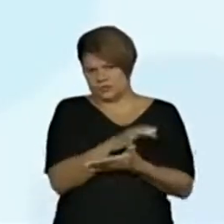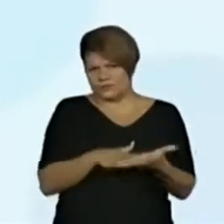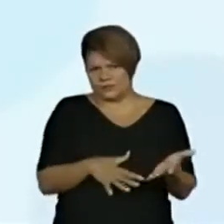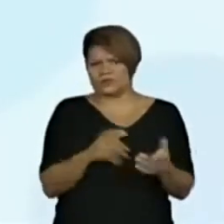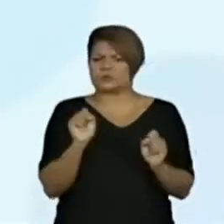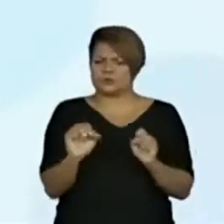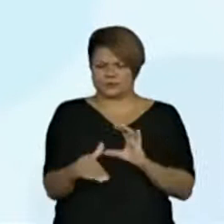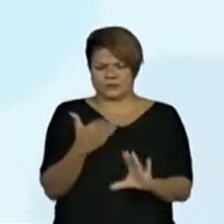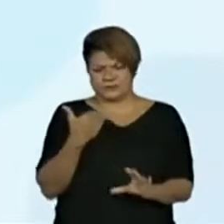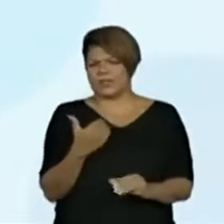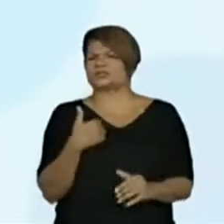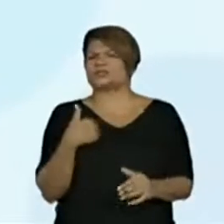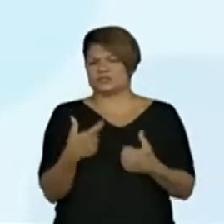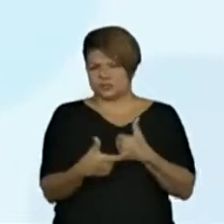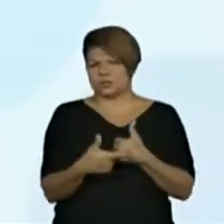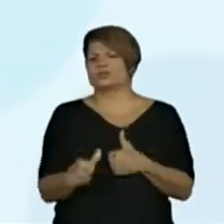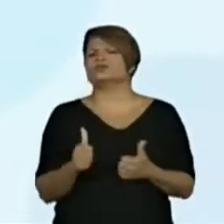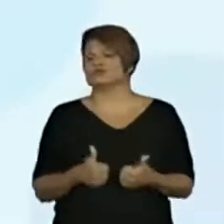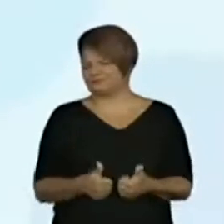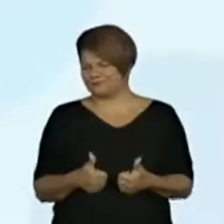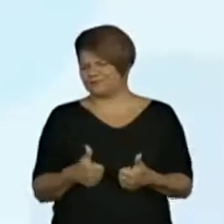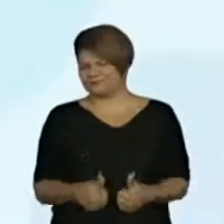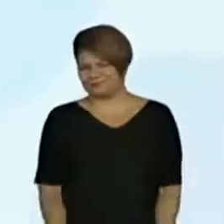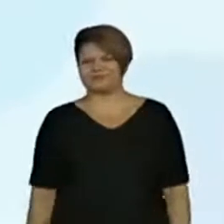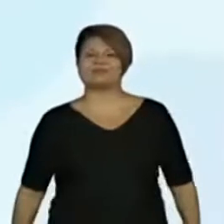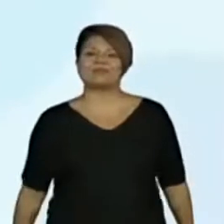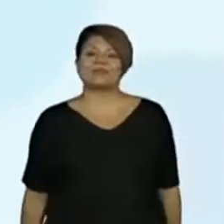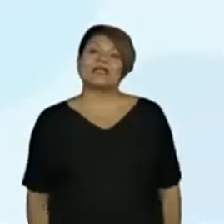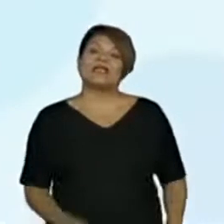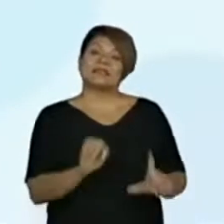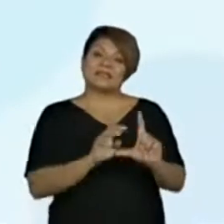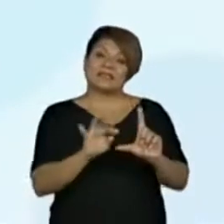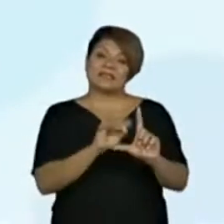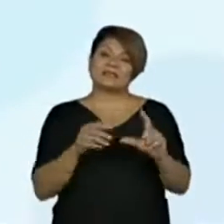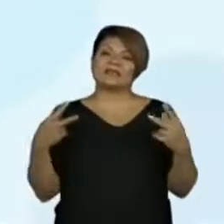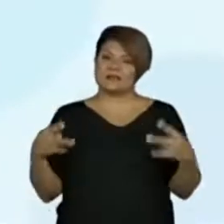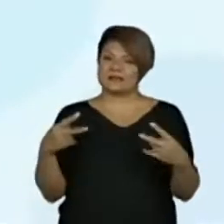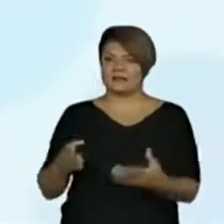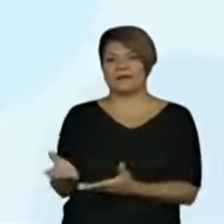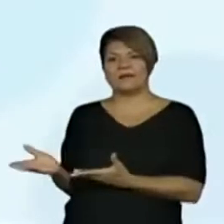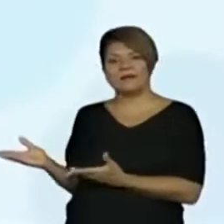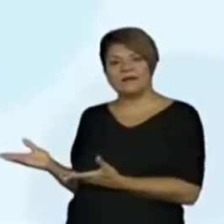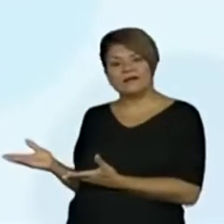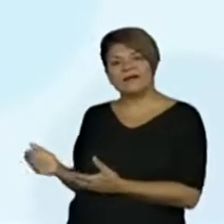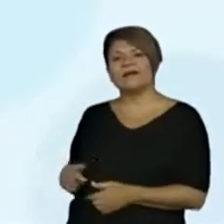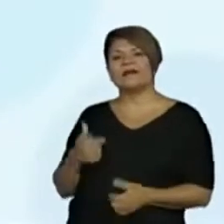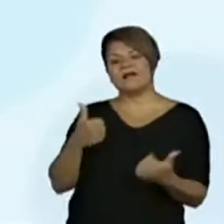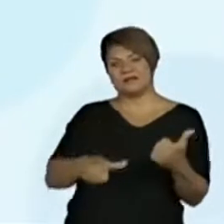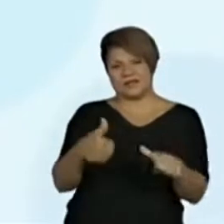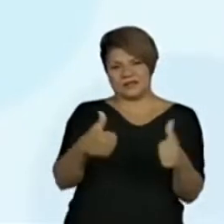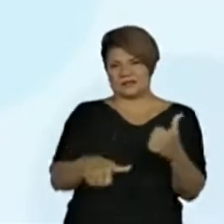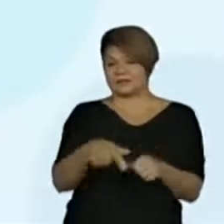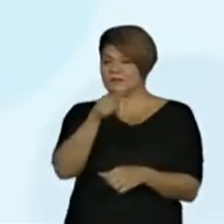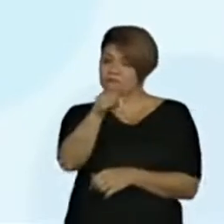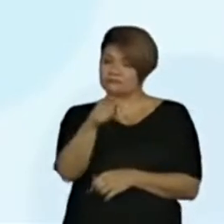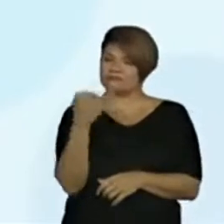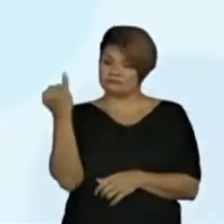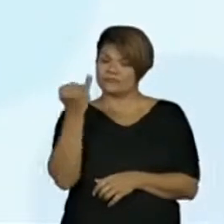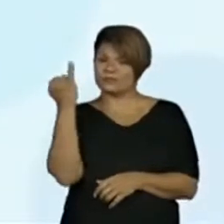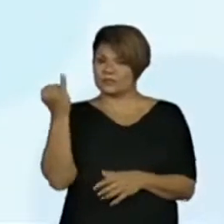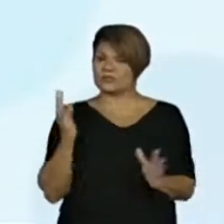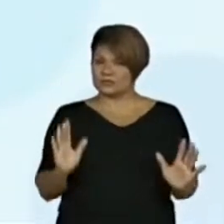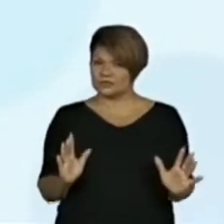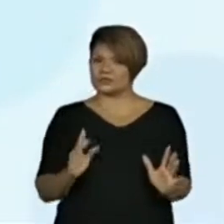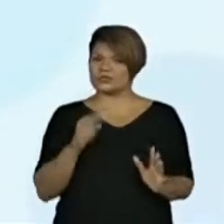Pode mandar. A gente curte isso, né professora? Sim, com certeza. E a nossa avaliação que é importante da gente ter vocês, dando um